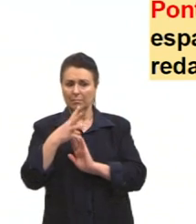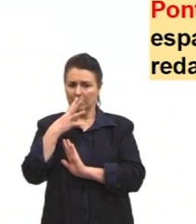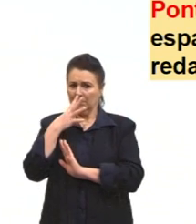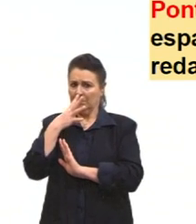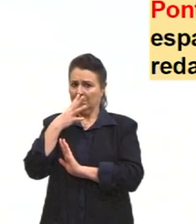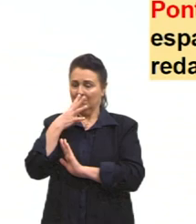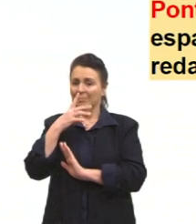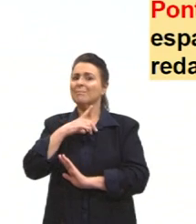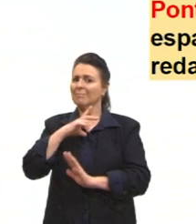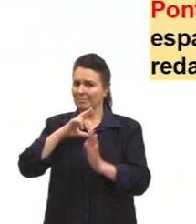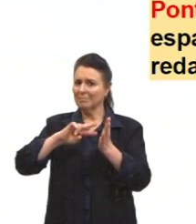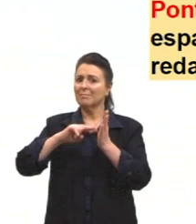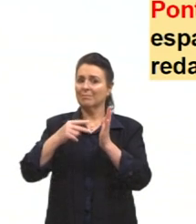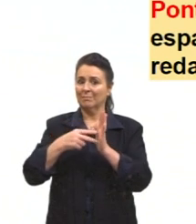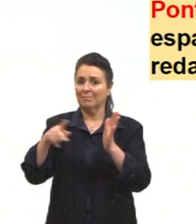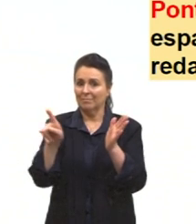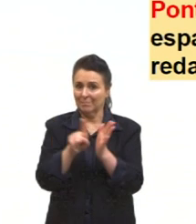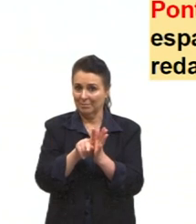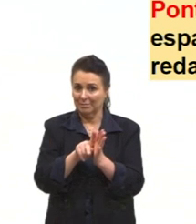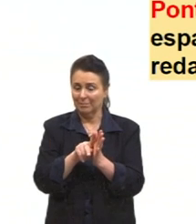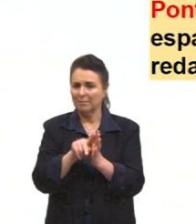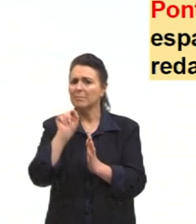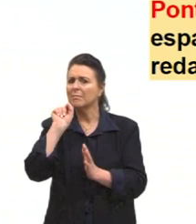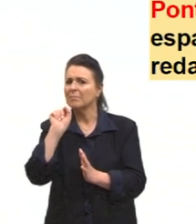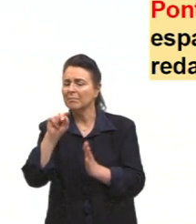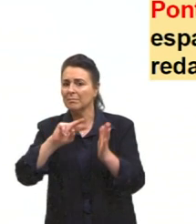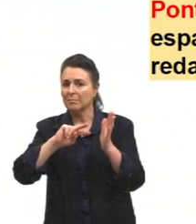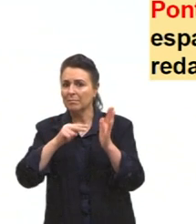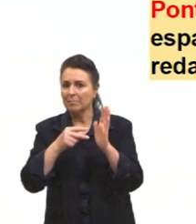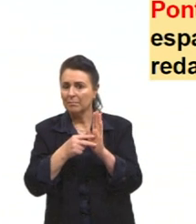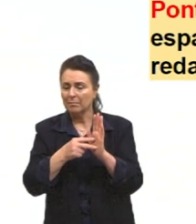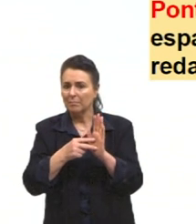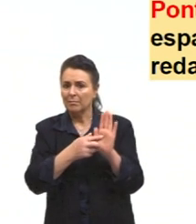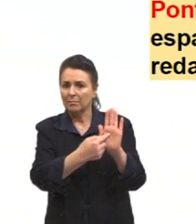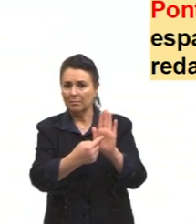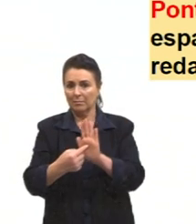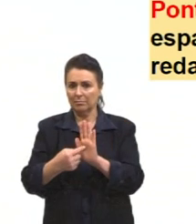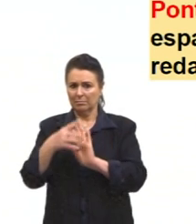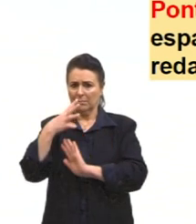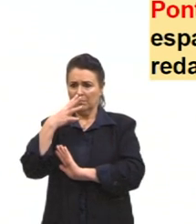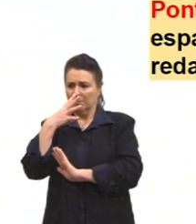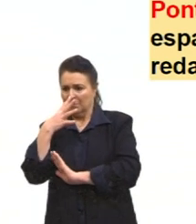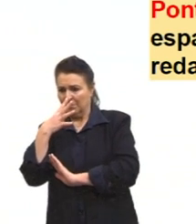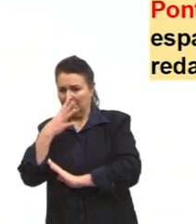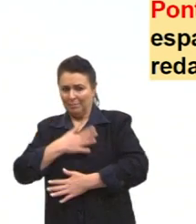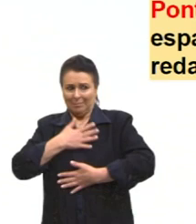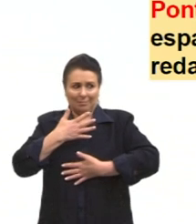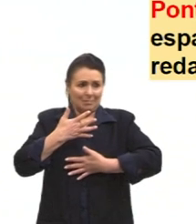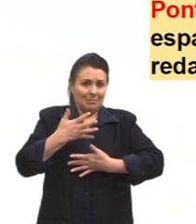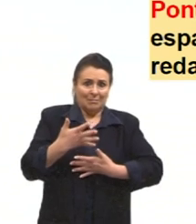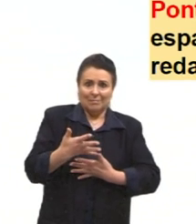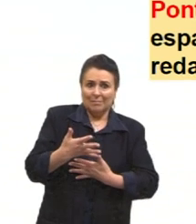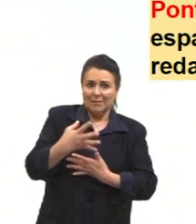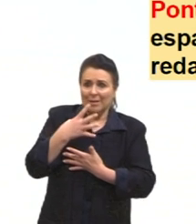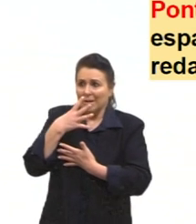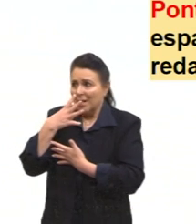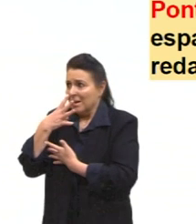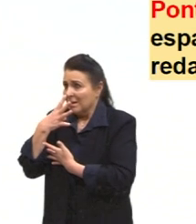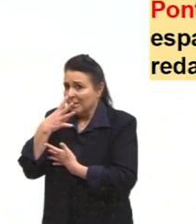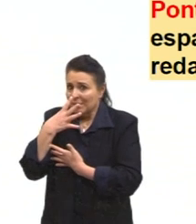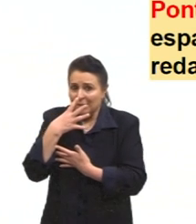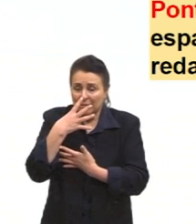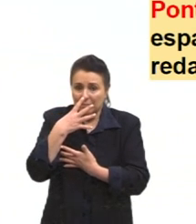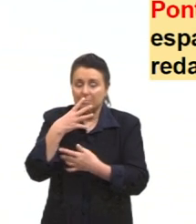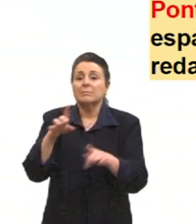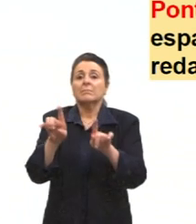atribuir, então, a este ponto de exclamação o indicativo de espanto, de surpresa, de admiração. E assim